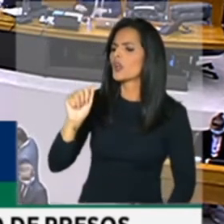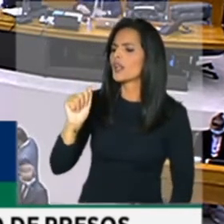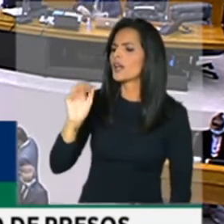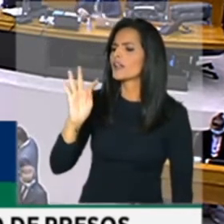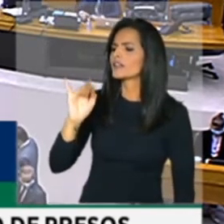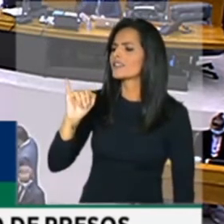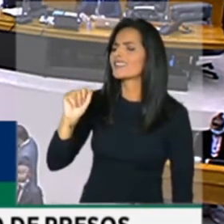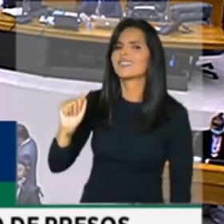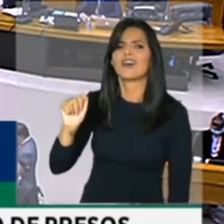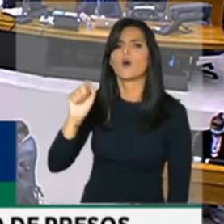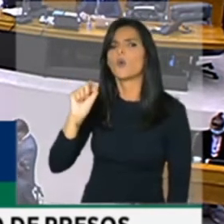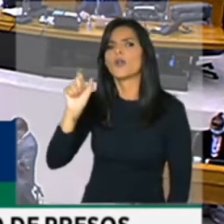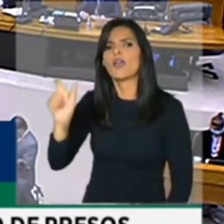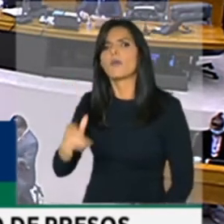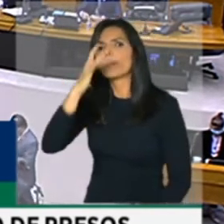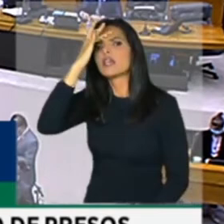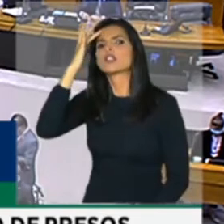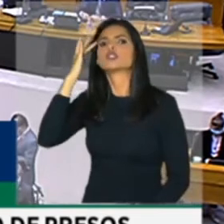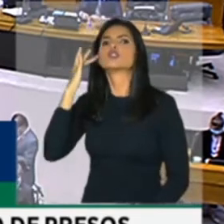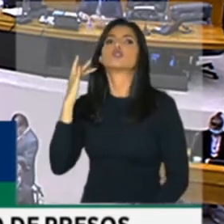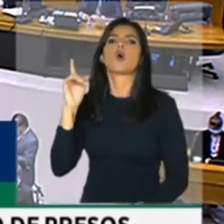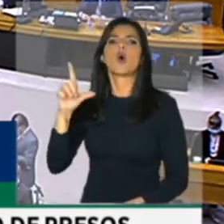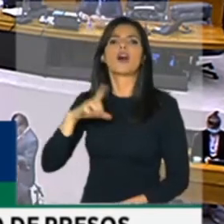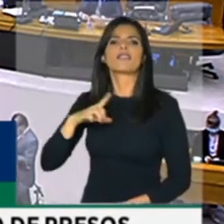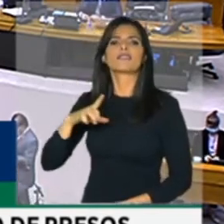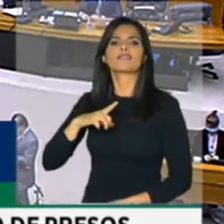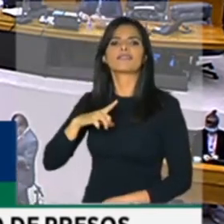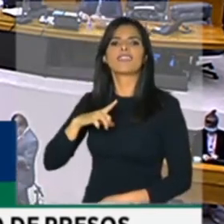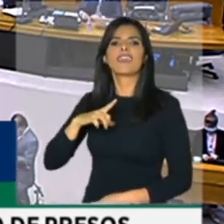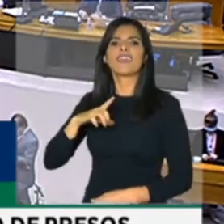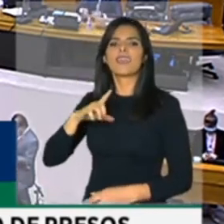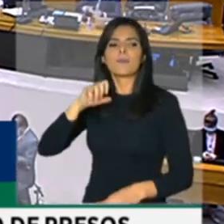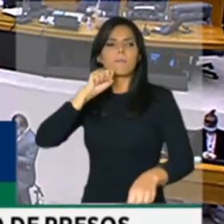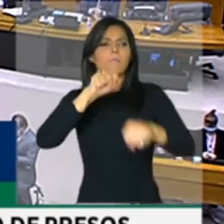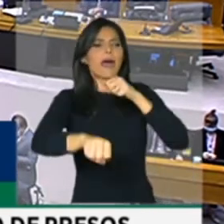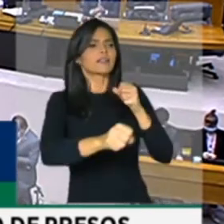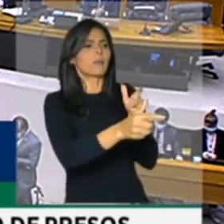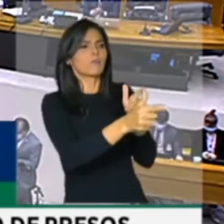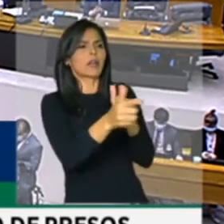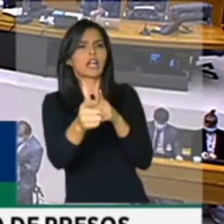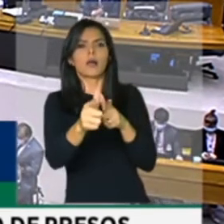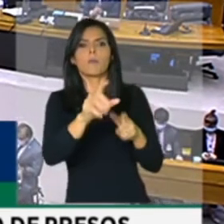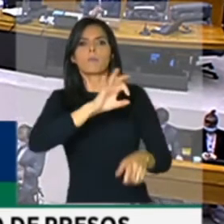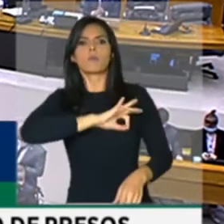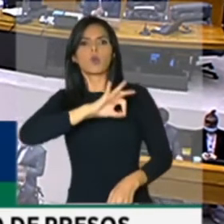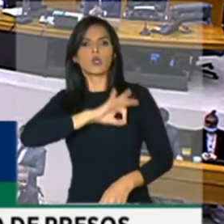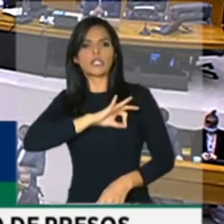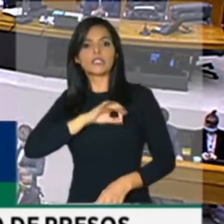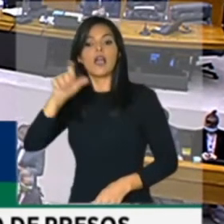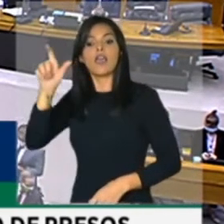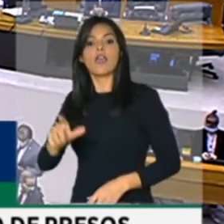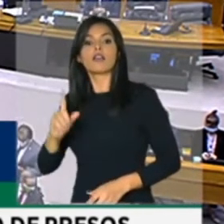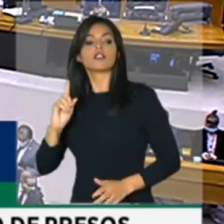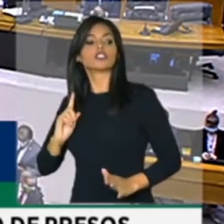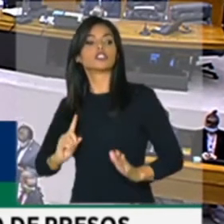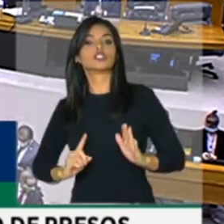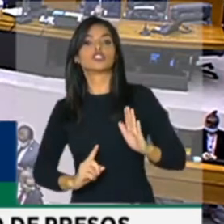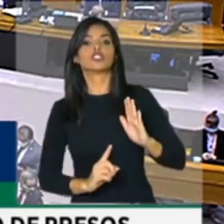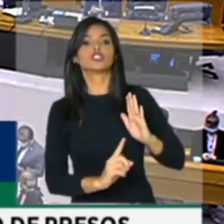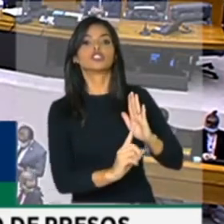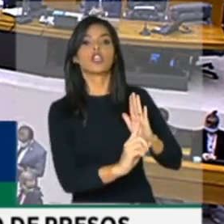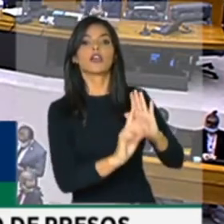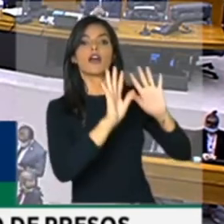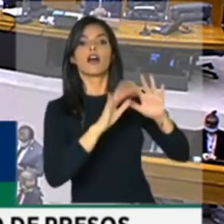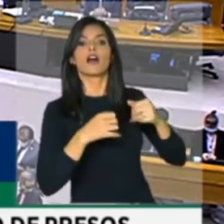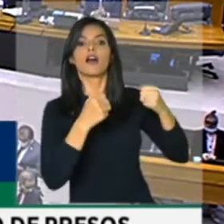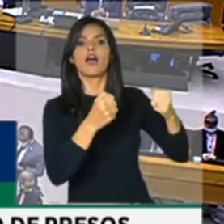matam policiais chegam aos presídios, eles são ovacionados, eles viram heróis dentro do presídio, ganham até funções de maior relevo dentro das